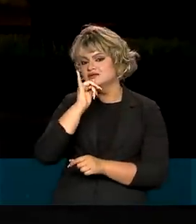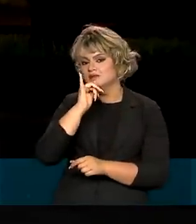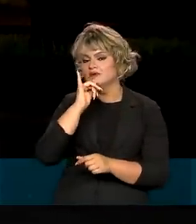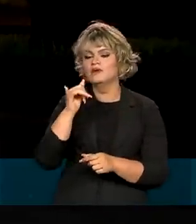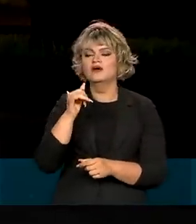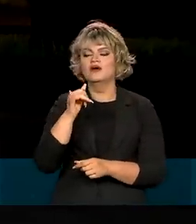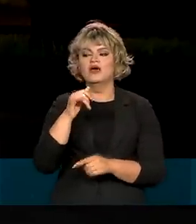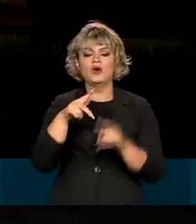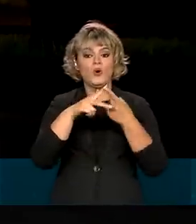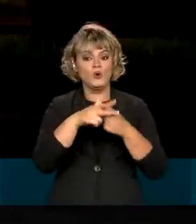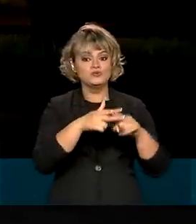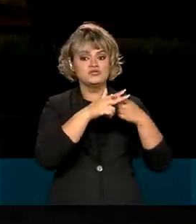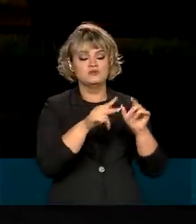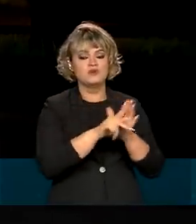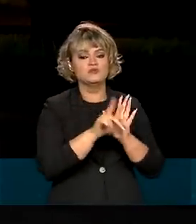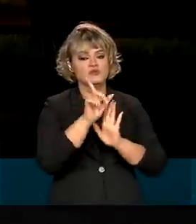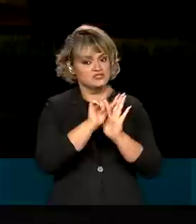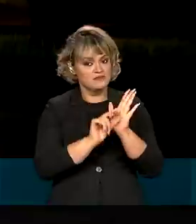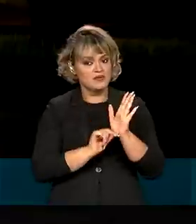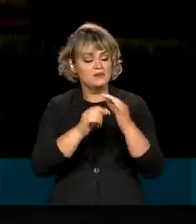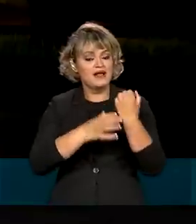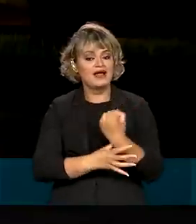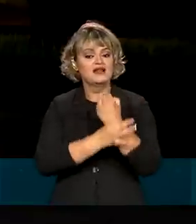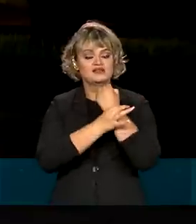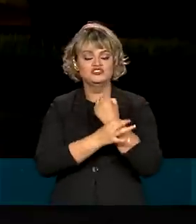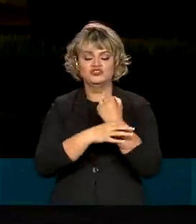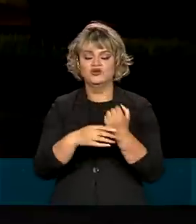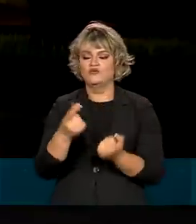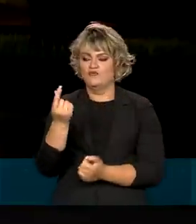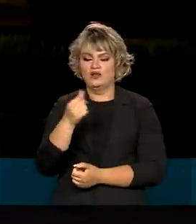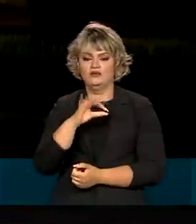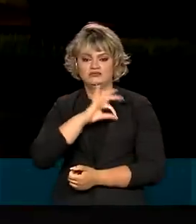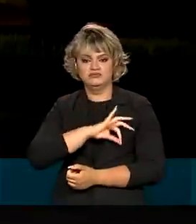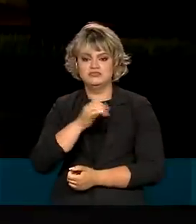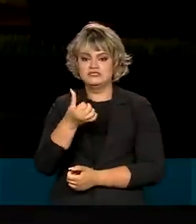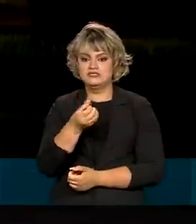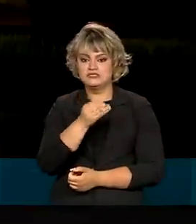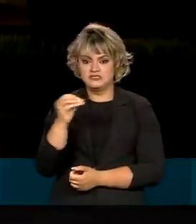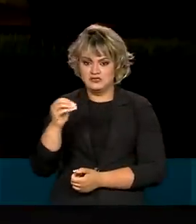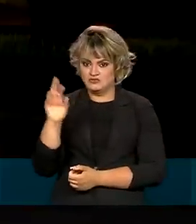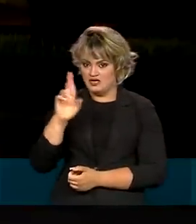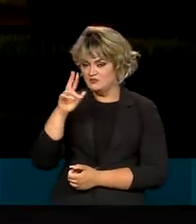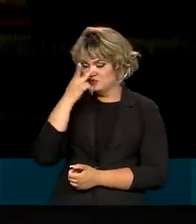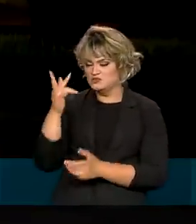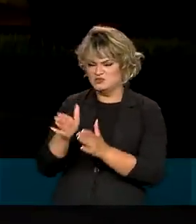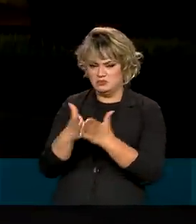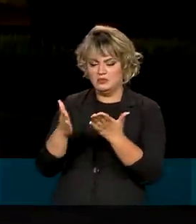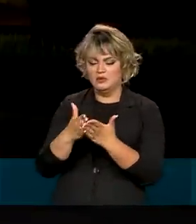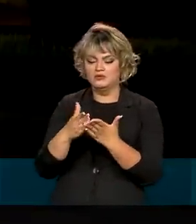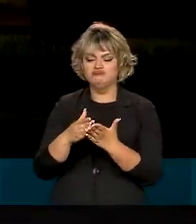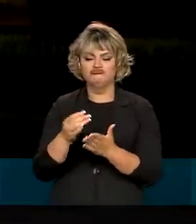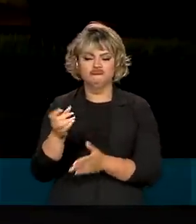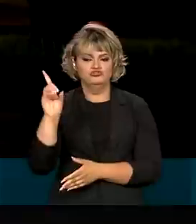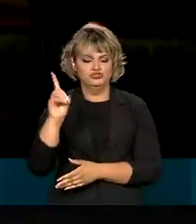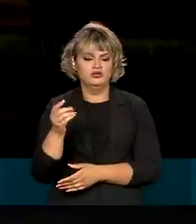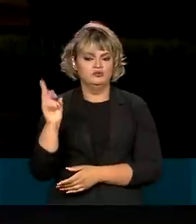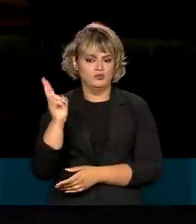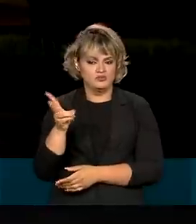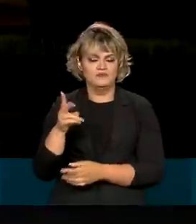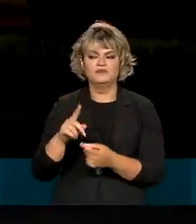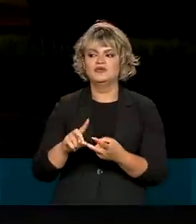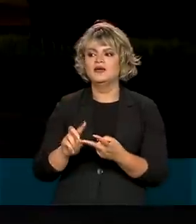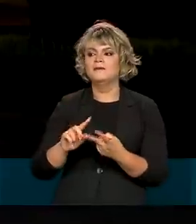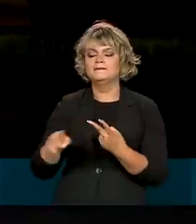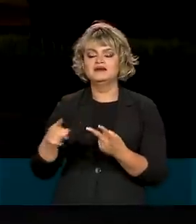é o ajuste orçamentário para garantir o auxílio de R 600 para a população carente. Mas também recursos para ganho